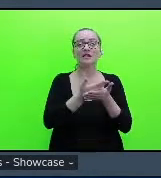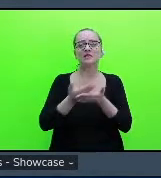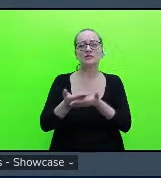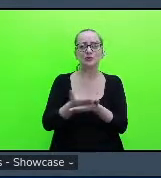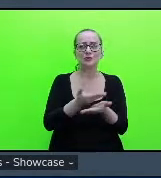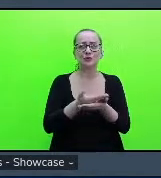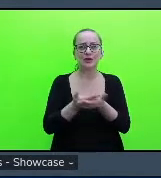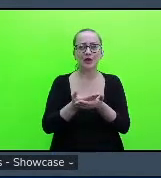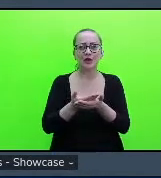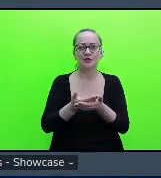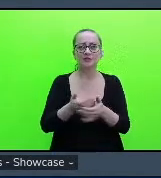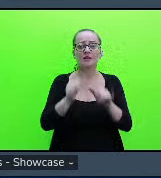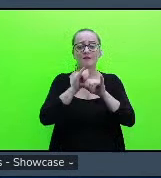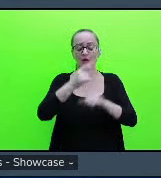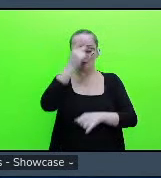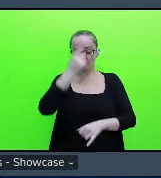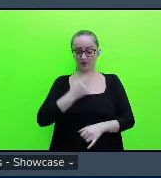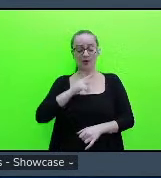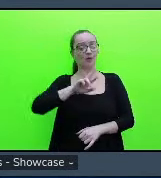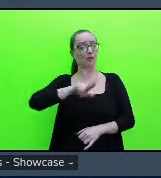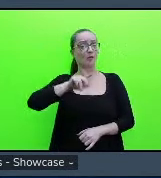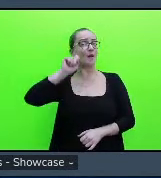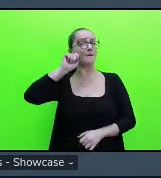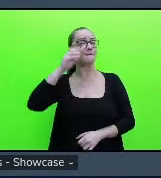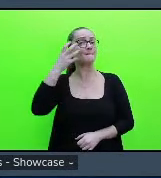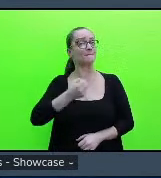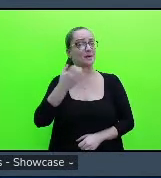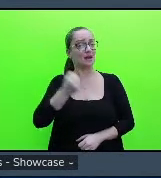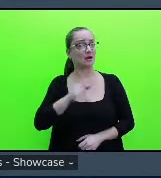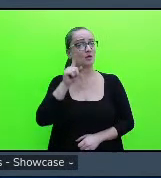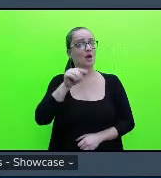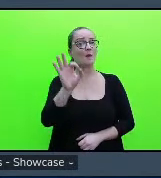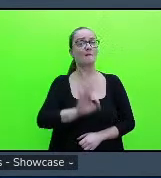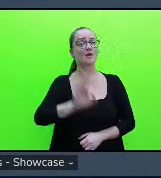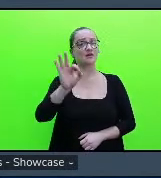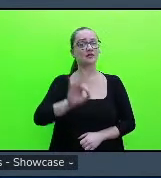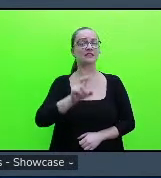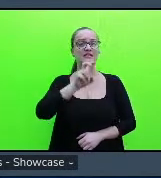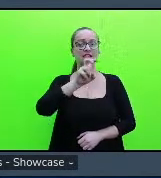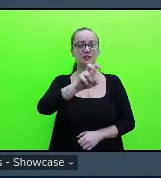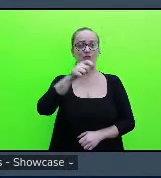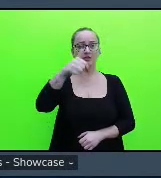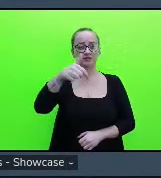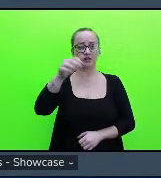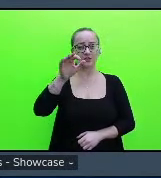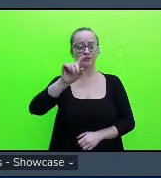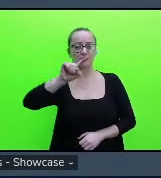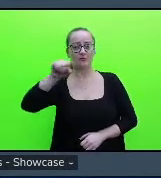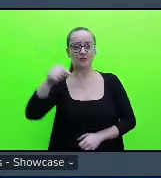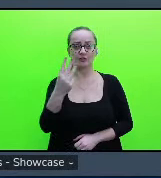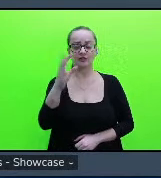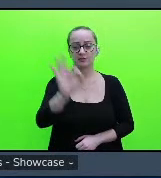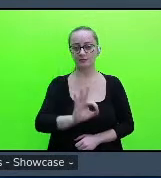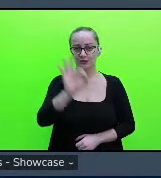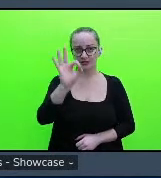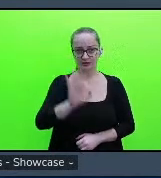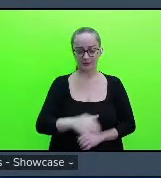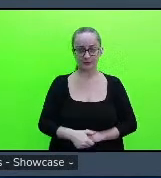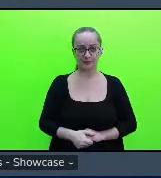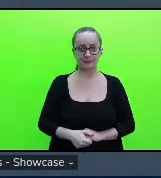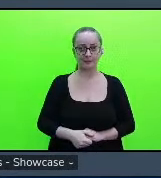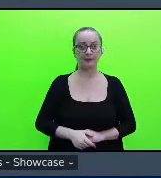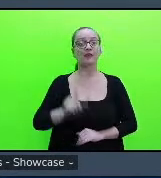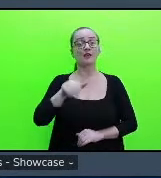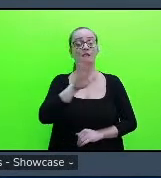autodeclararam não brancos foi um percentual de 57,3%, aqueles